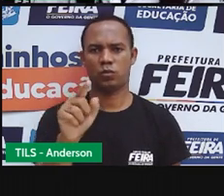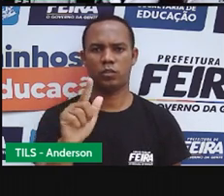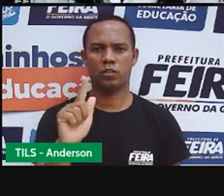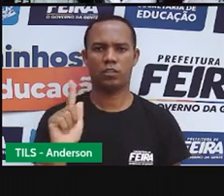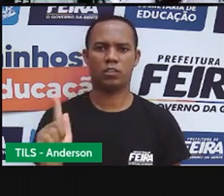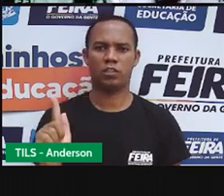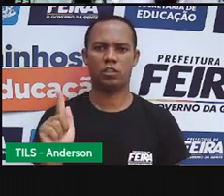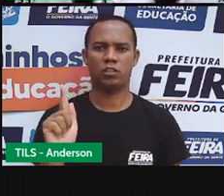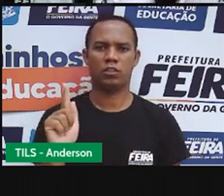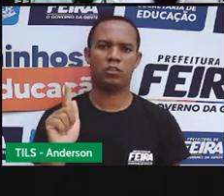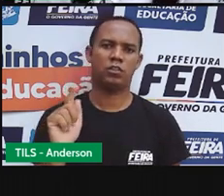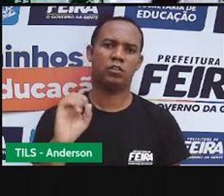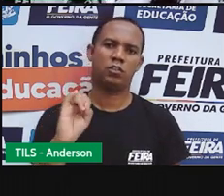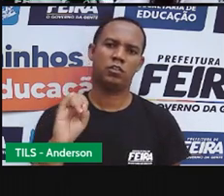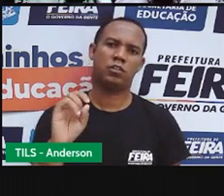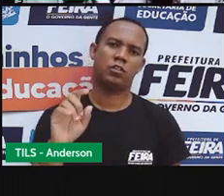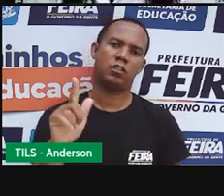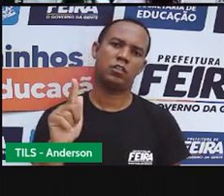regina.